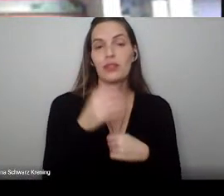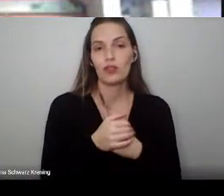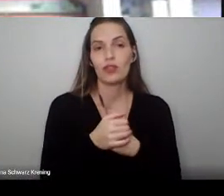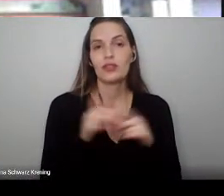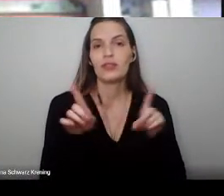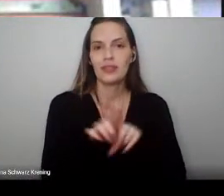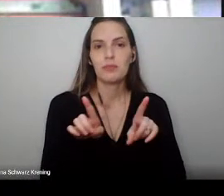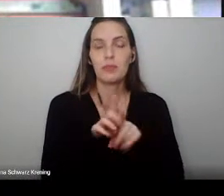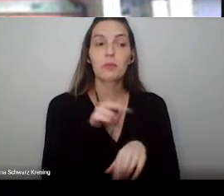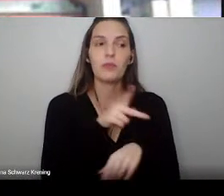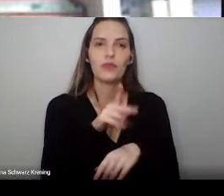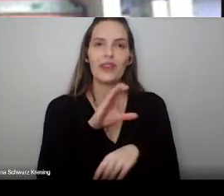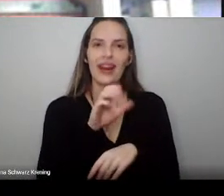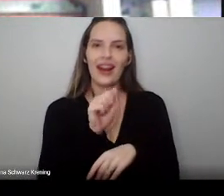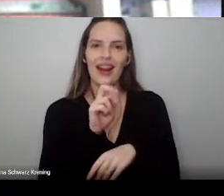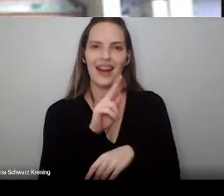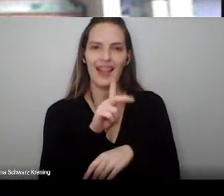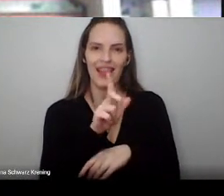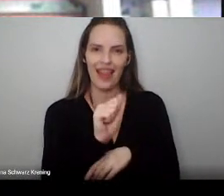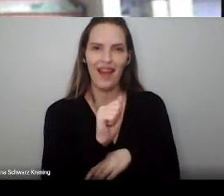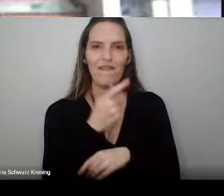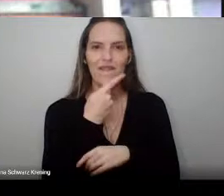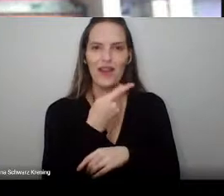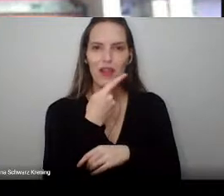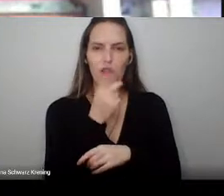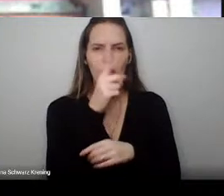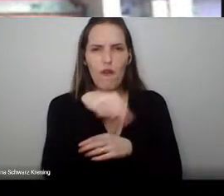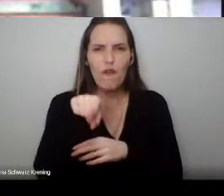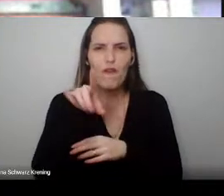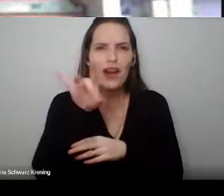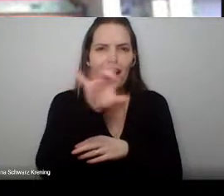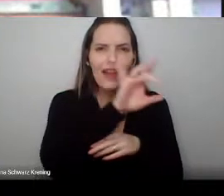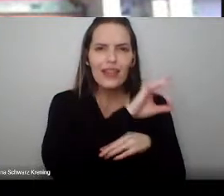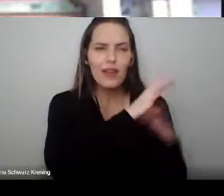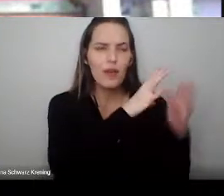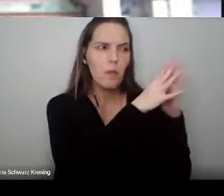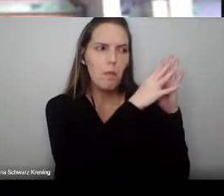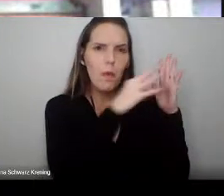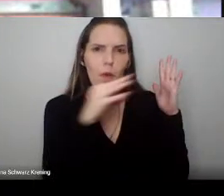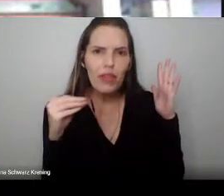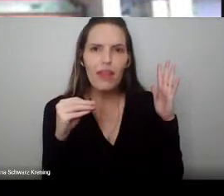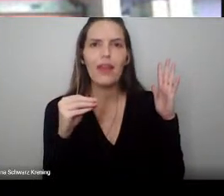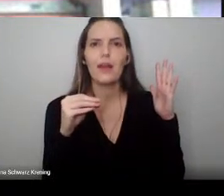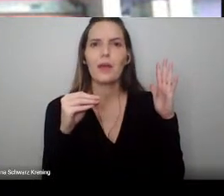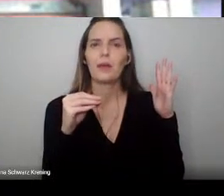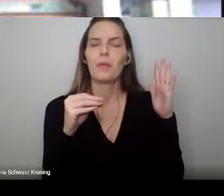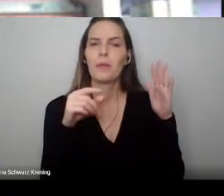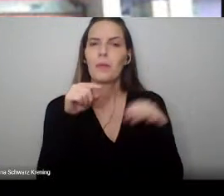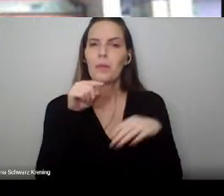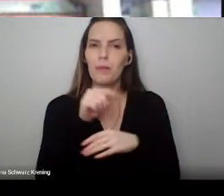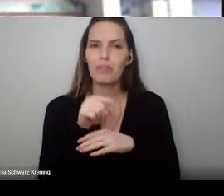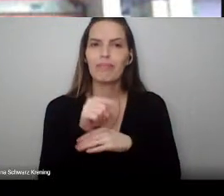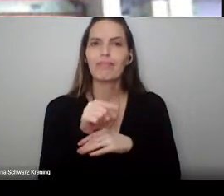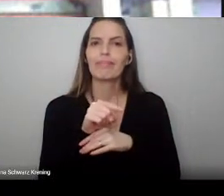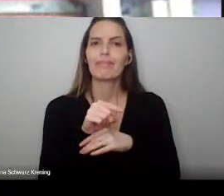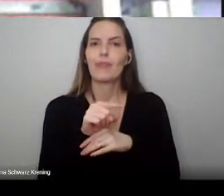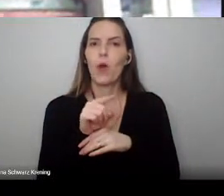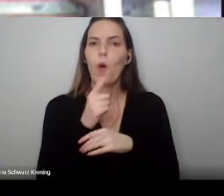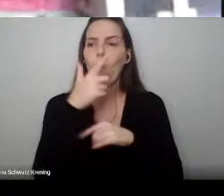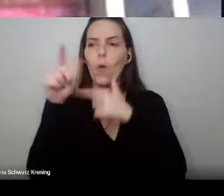Carla citou, né? Vocês são modelos, vocês são exemplos, vocês são exemplos, formadores de opinião e a gente sabe que